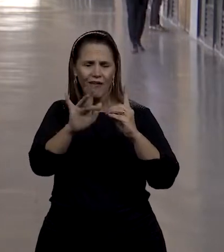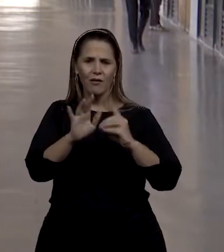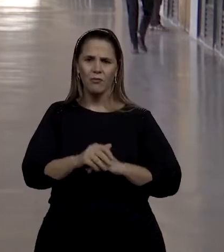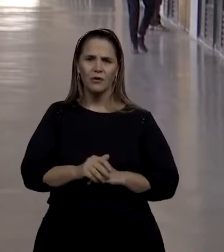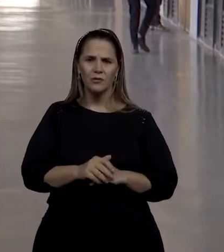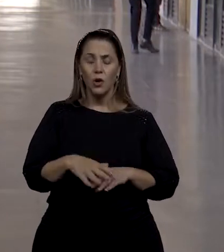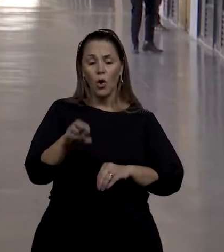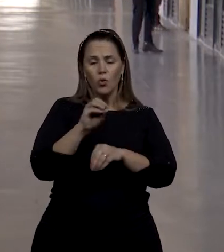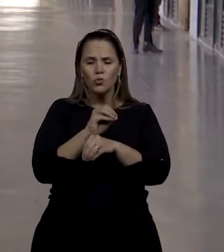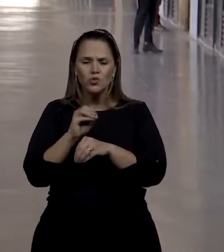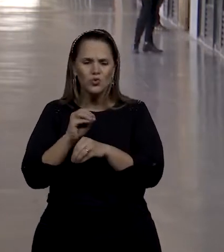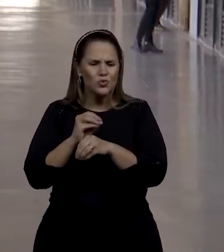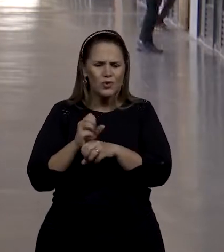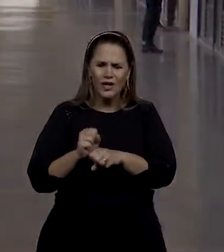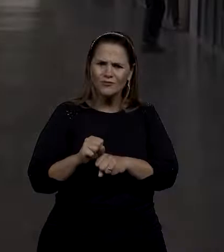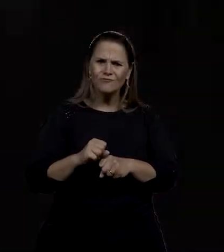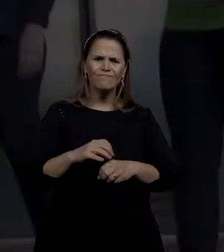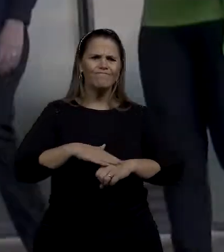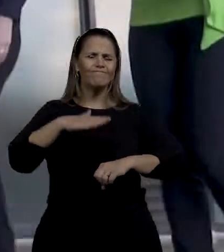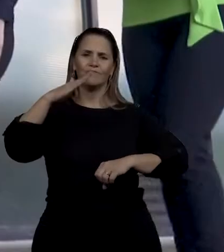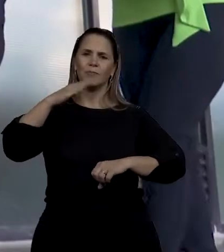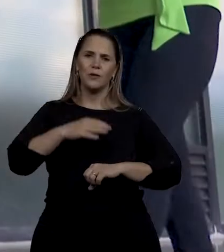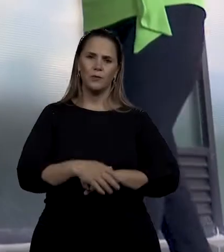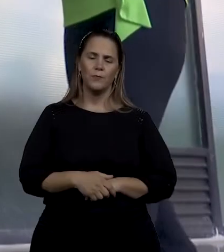perda da autonomia desse público.